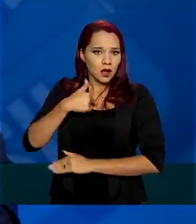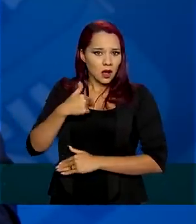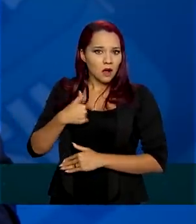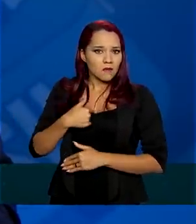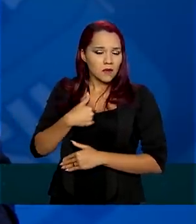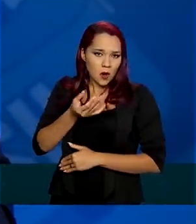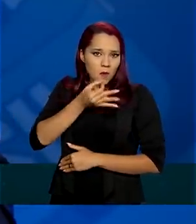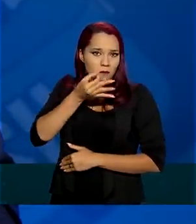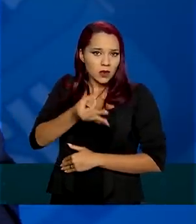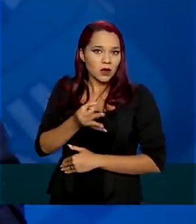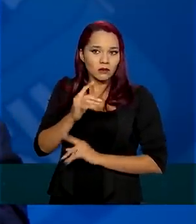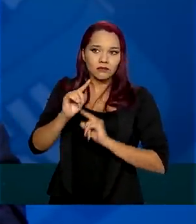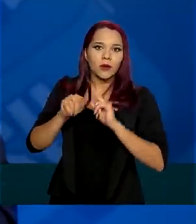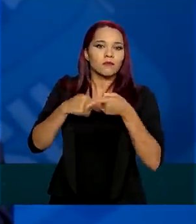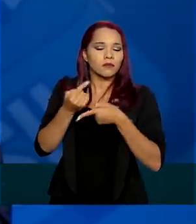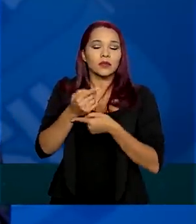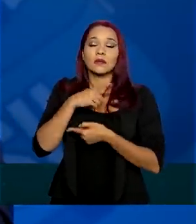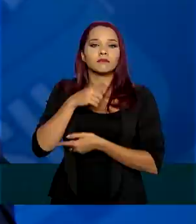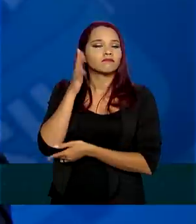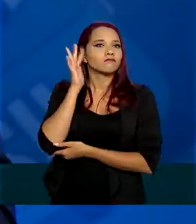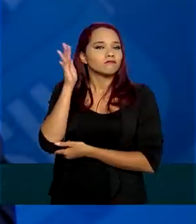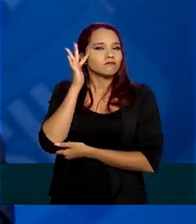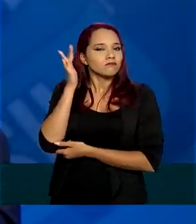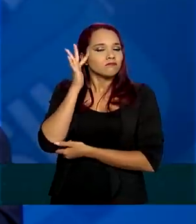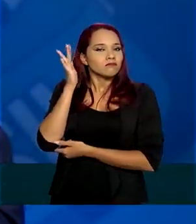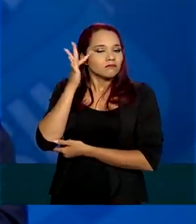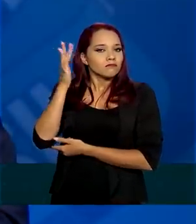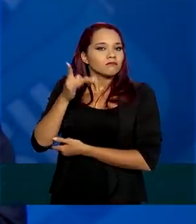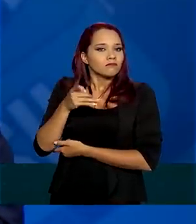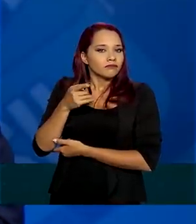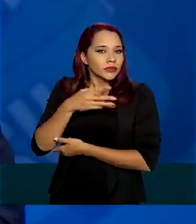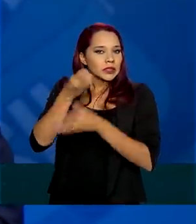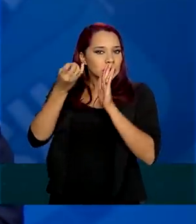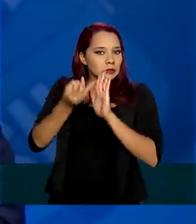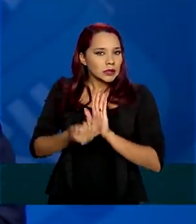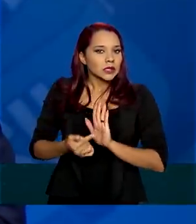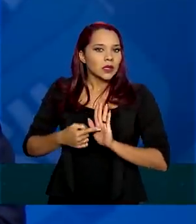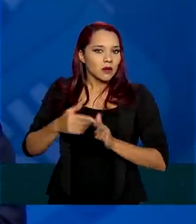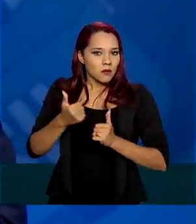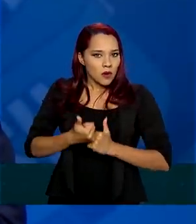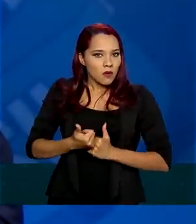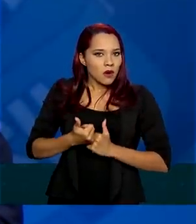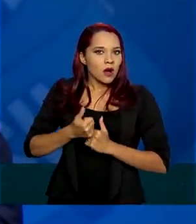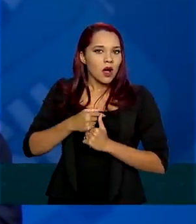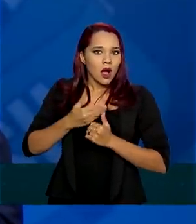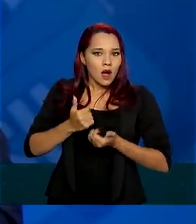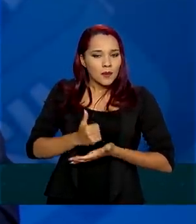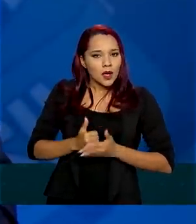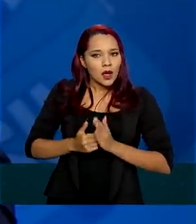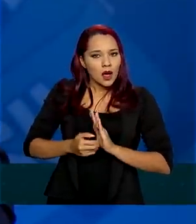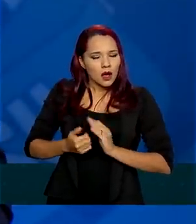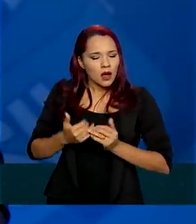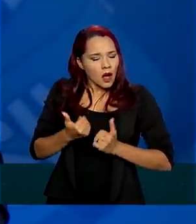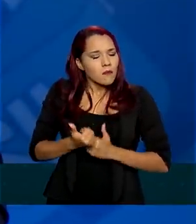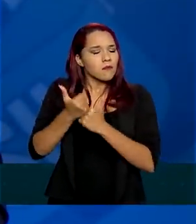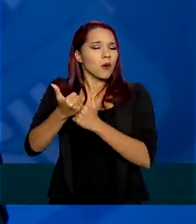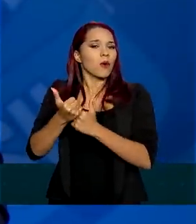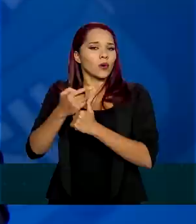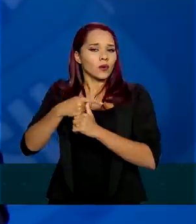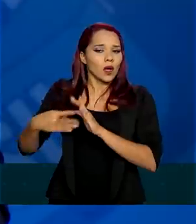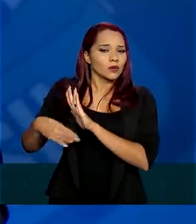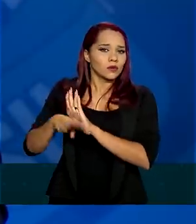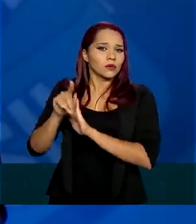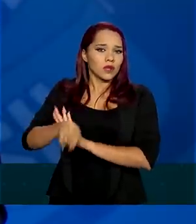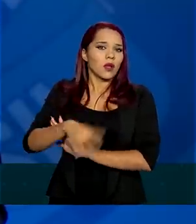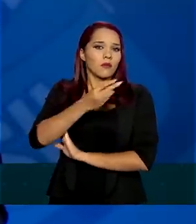depois de muito refletir e trago aqui o meu apoio incondicional ao presidente Jair Bolsonaro na